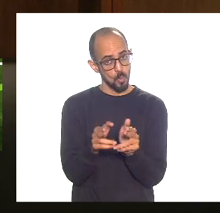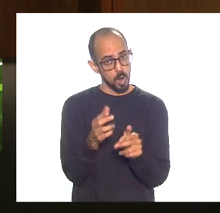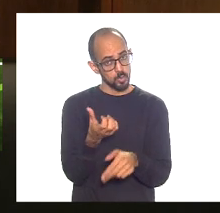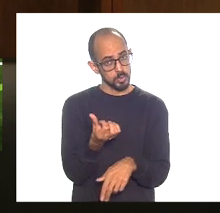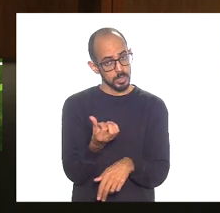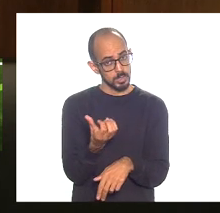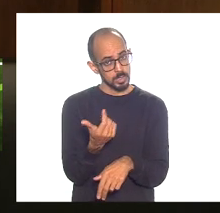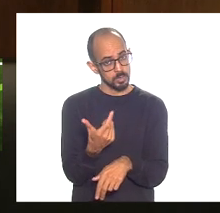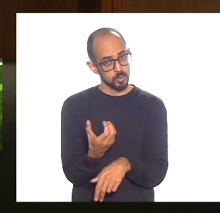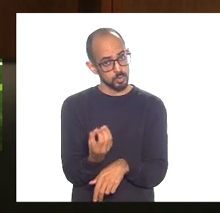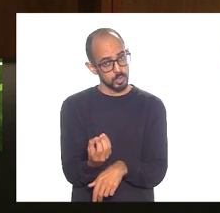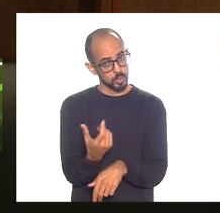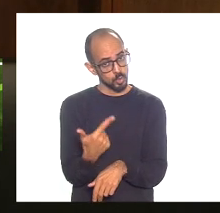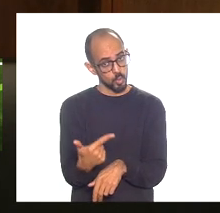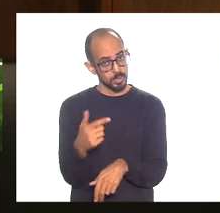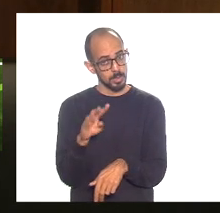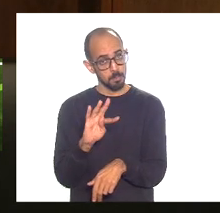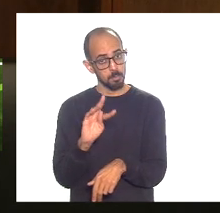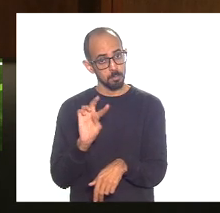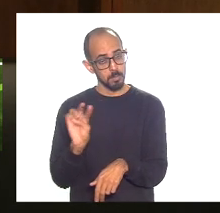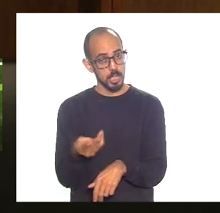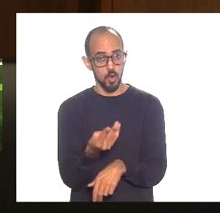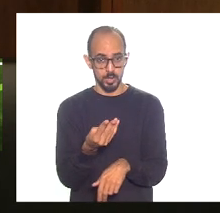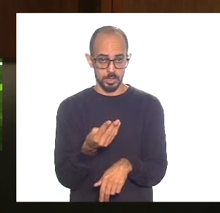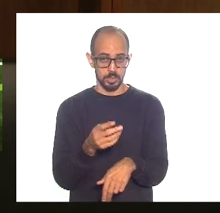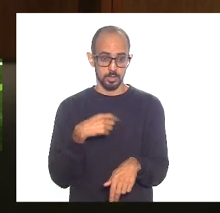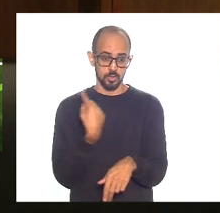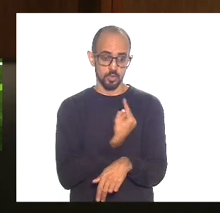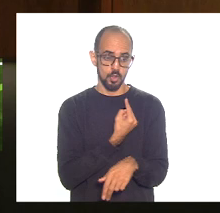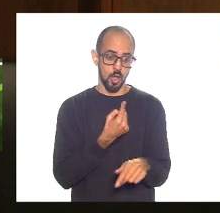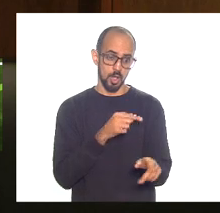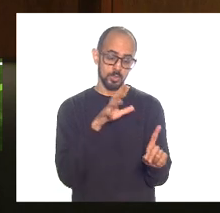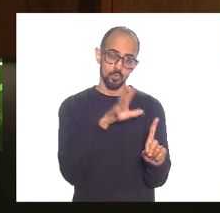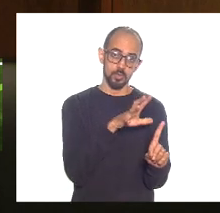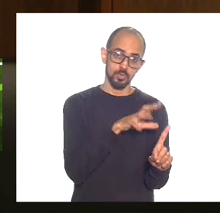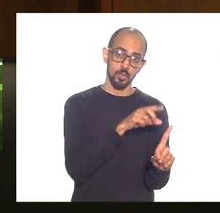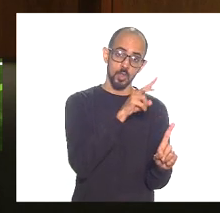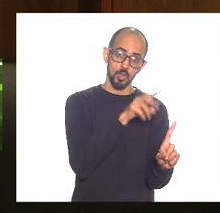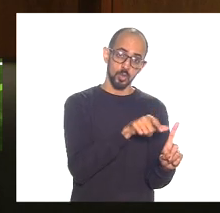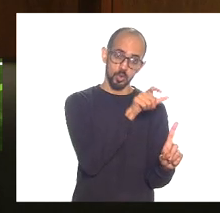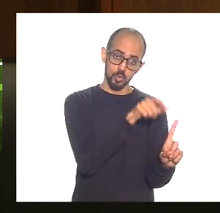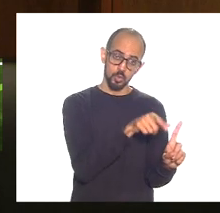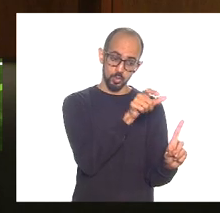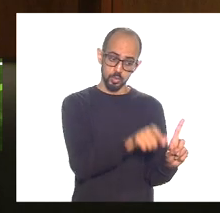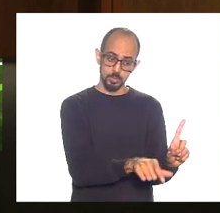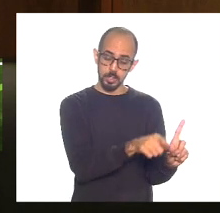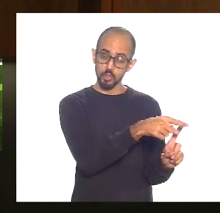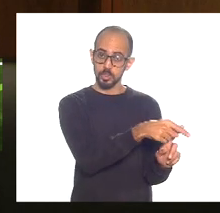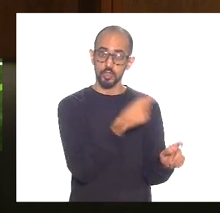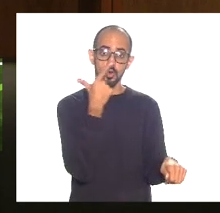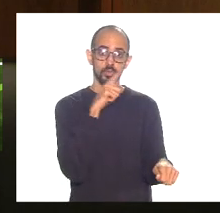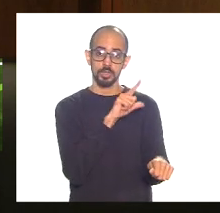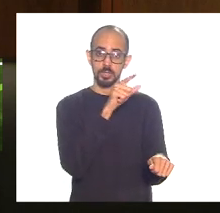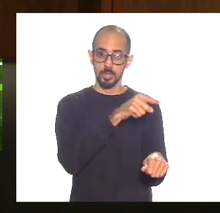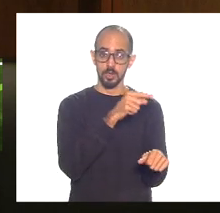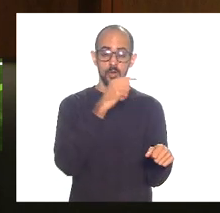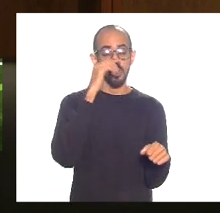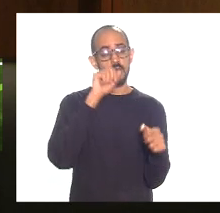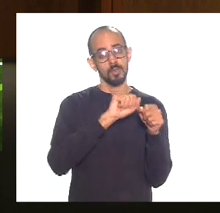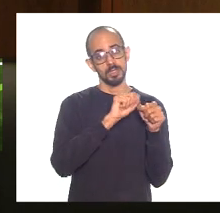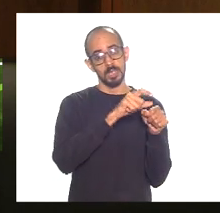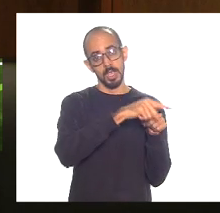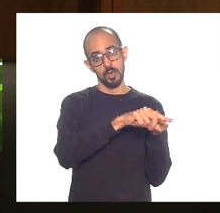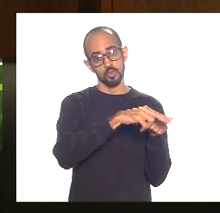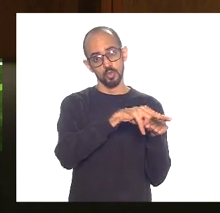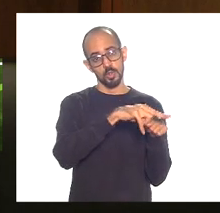Nós convencemos dois do conselho que tínhamos as contrapartidas necessárias e um não quis,